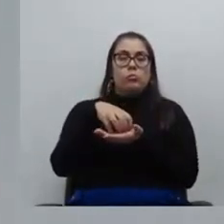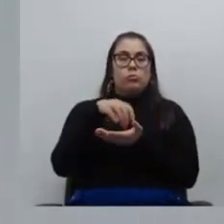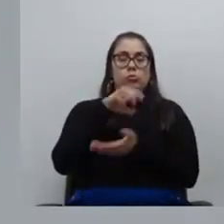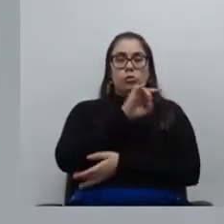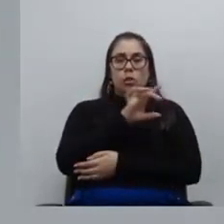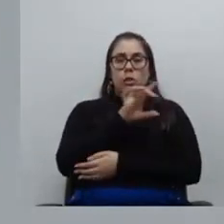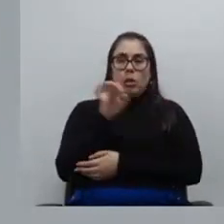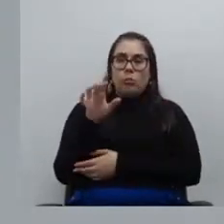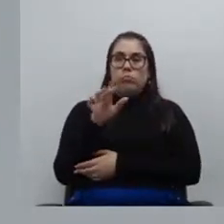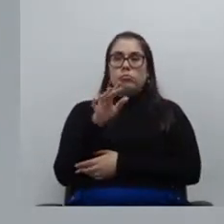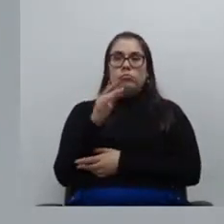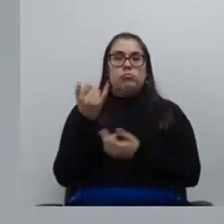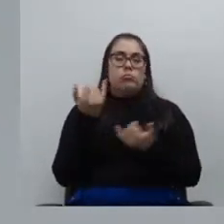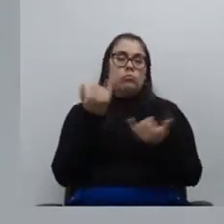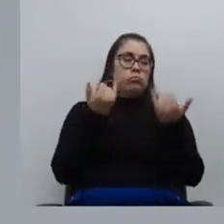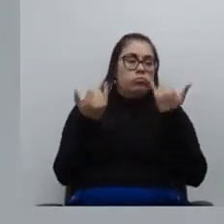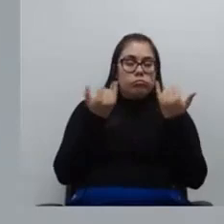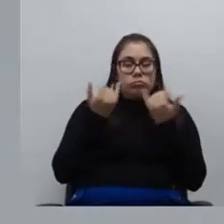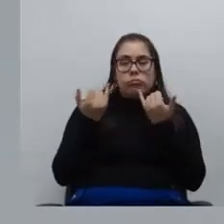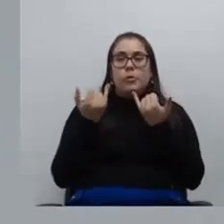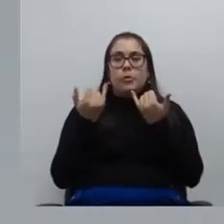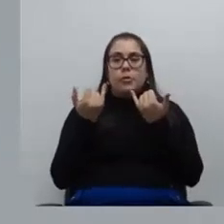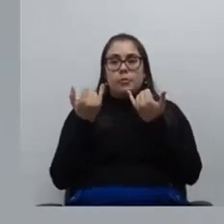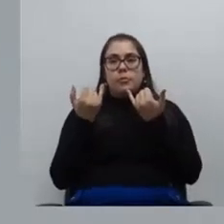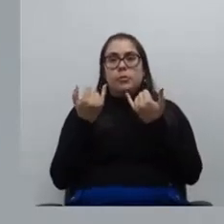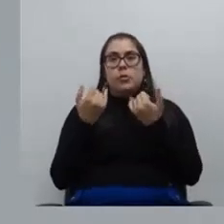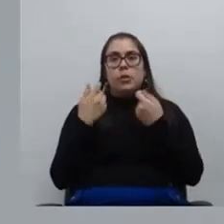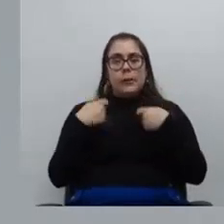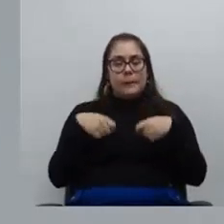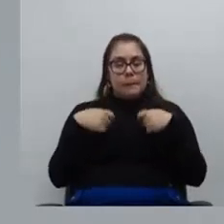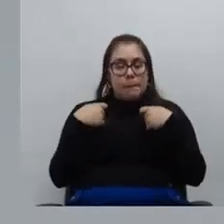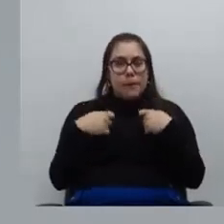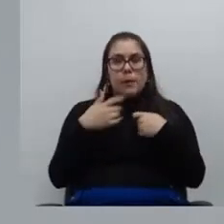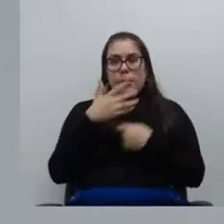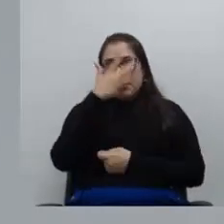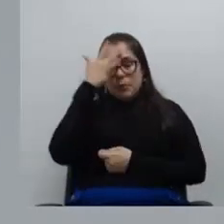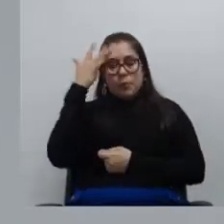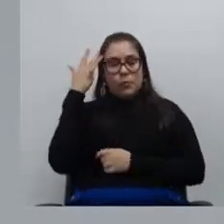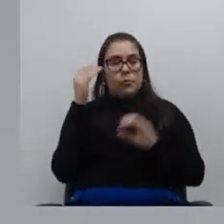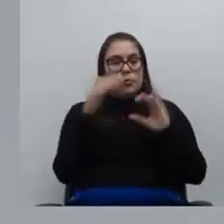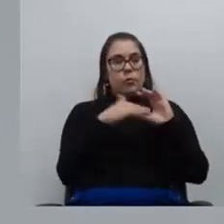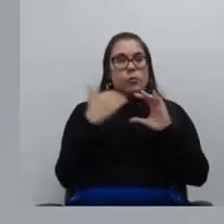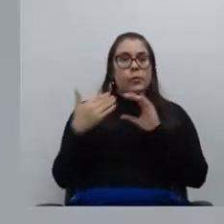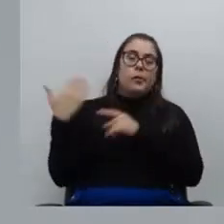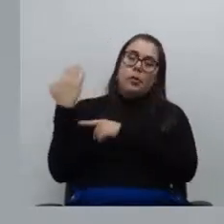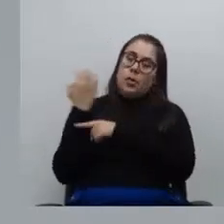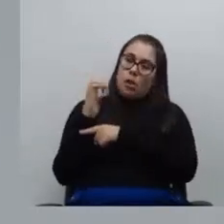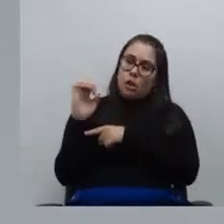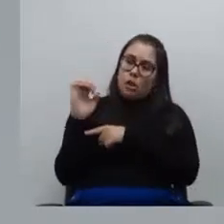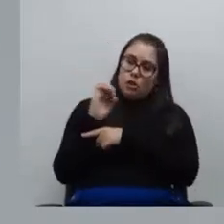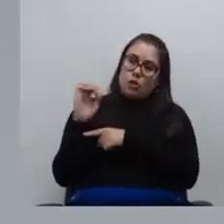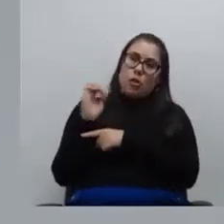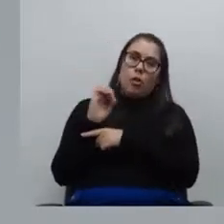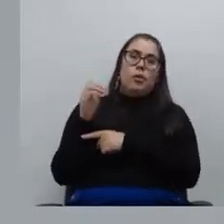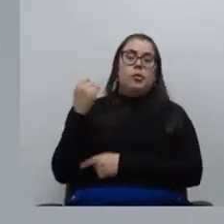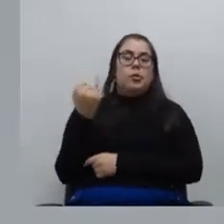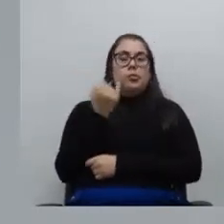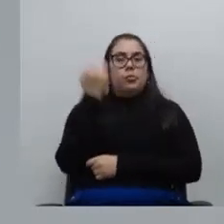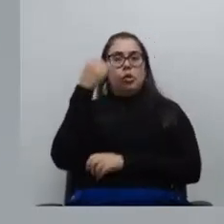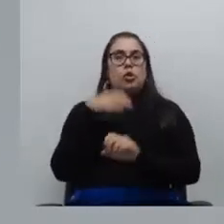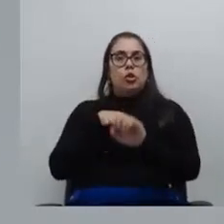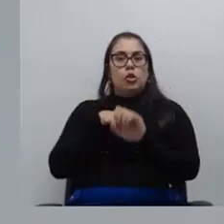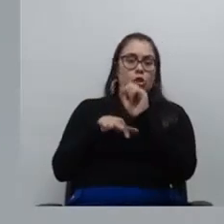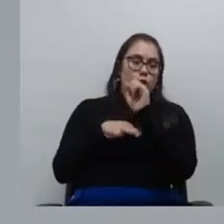os andamentos que são importantes daquelas unidades. algumas demandas chegaram sempre, questões de estagiário é importante, questões de